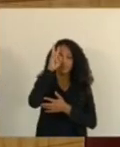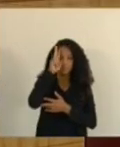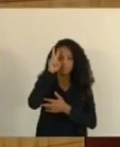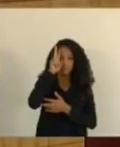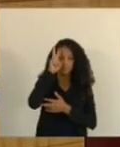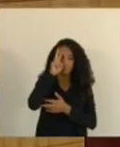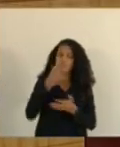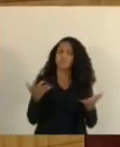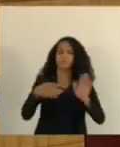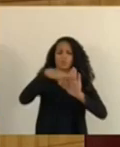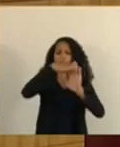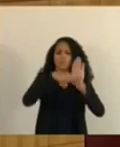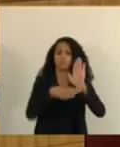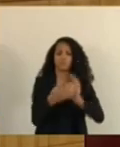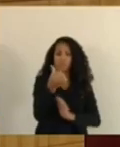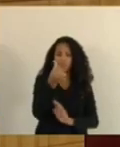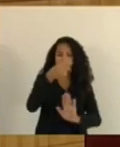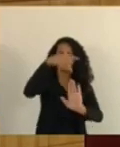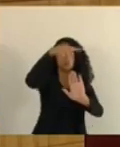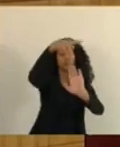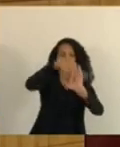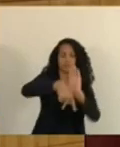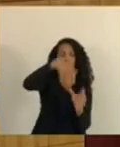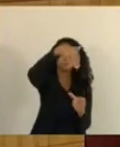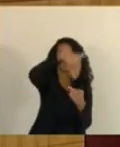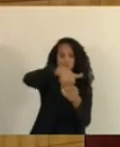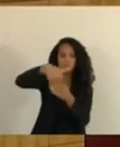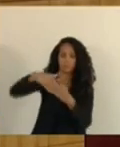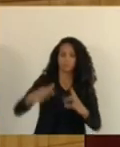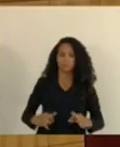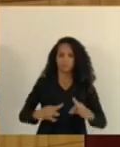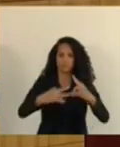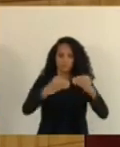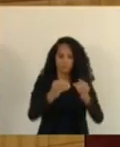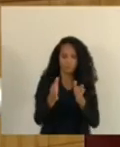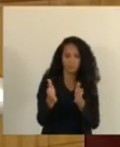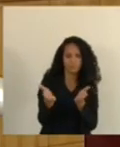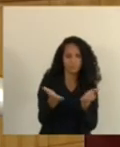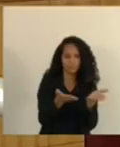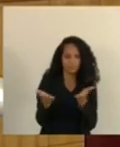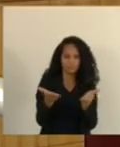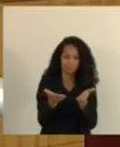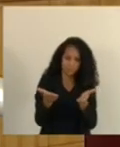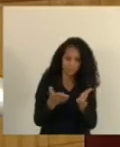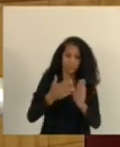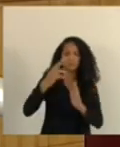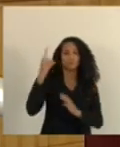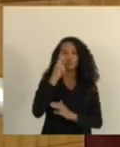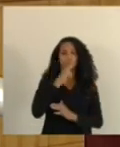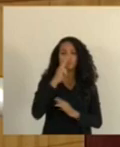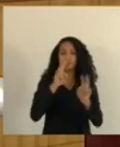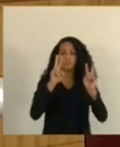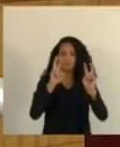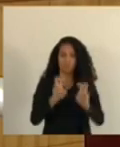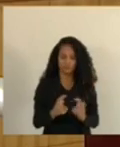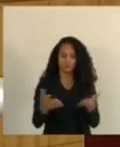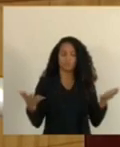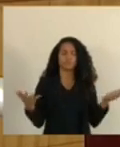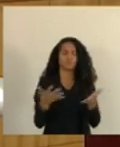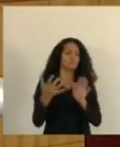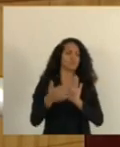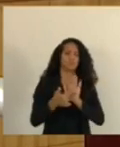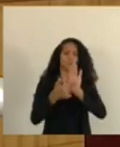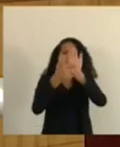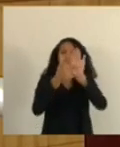Hoje a pauta tem seis projetos para votação, todos com tramitação em regime de urgência. E eu destaco a